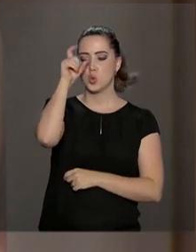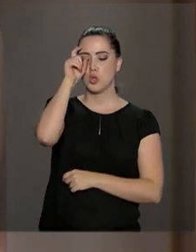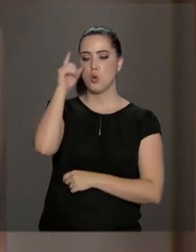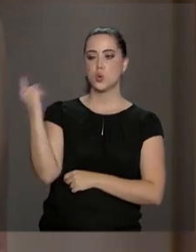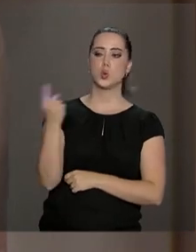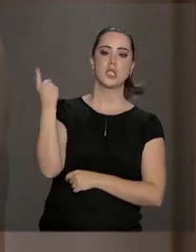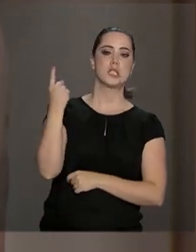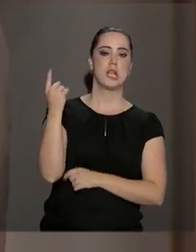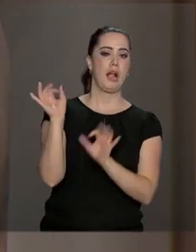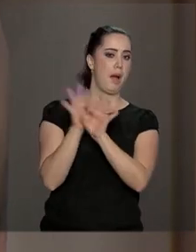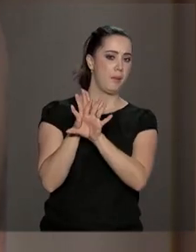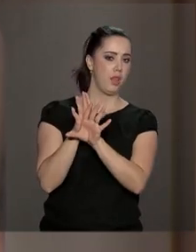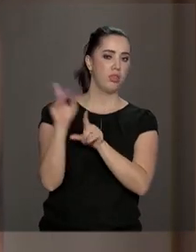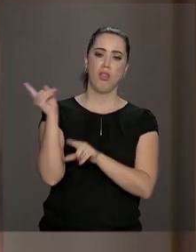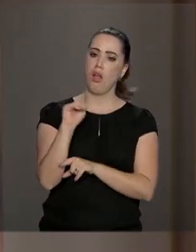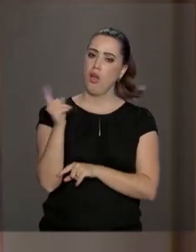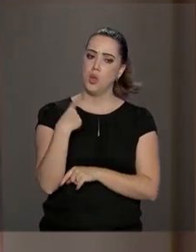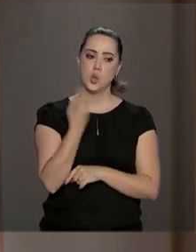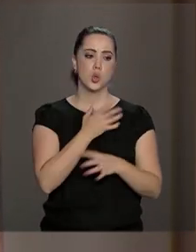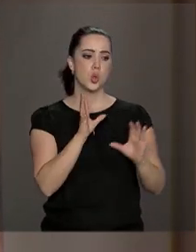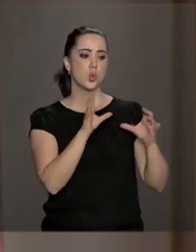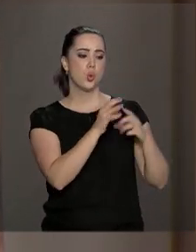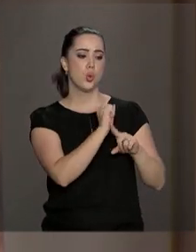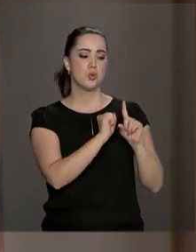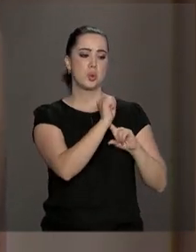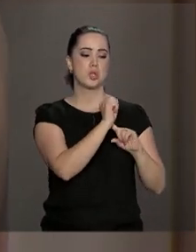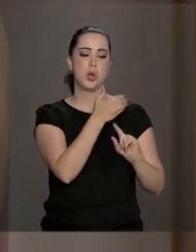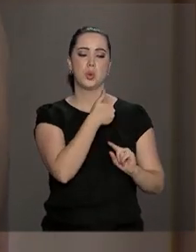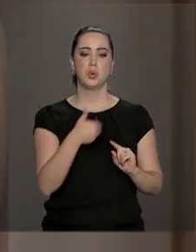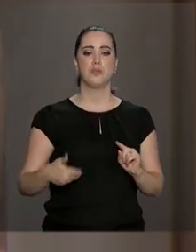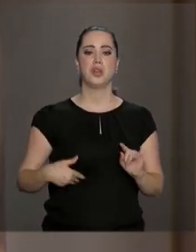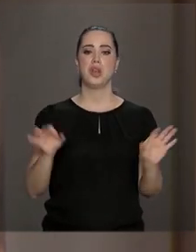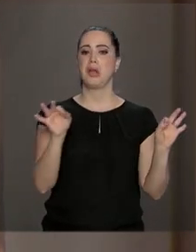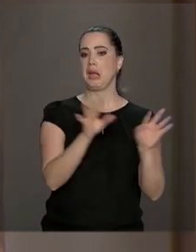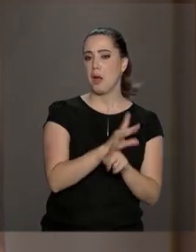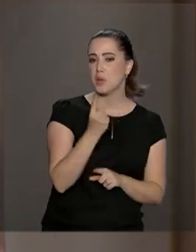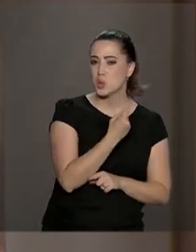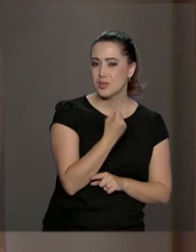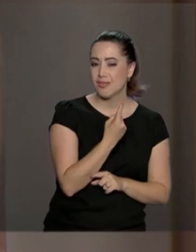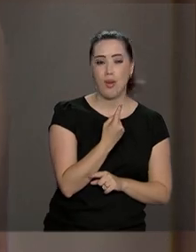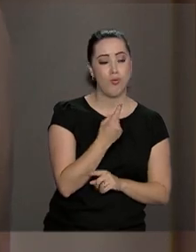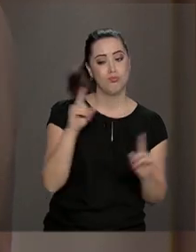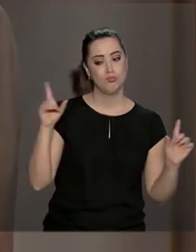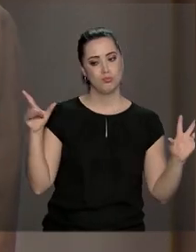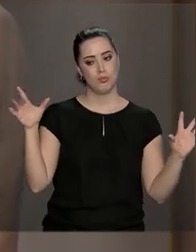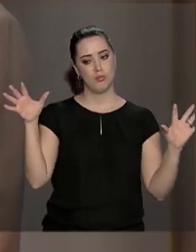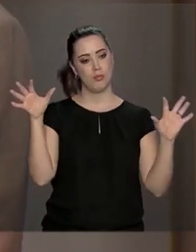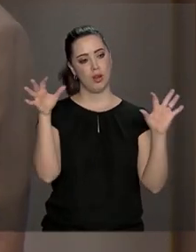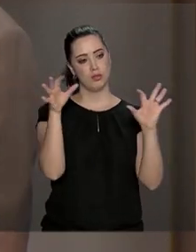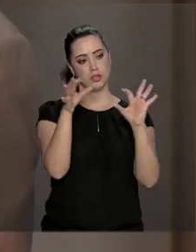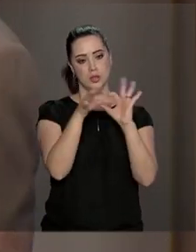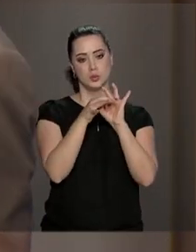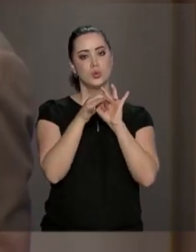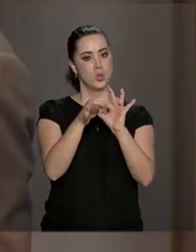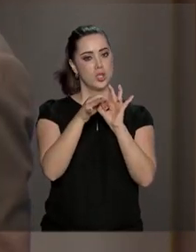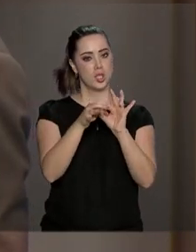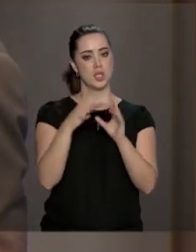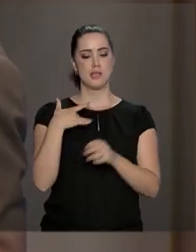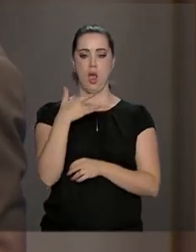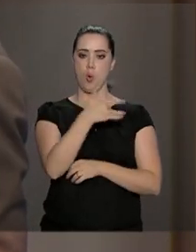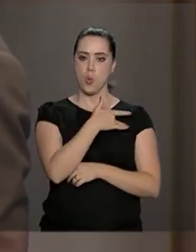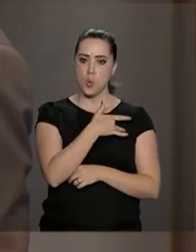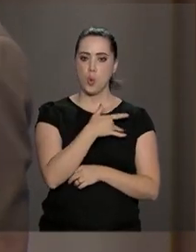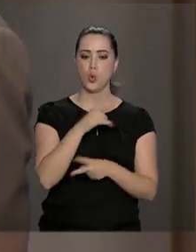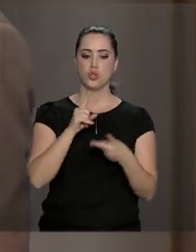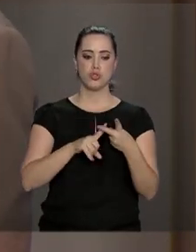sozinha, nem uma questão que nós lá na área social do governo vamos resolver sozinhos. Mas se nós botarmos juntos a saúde,